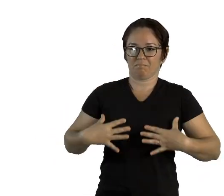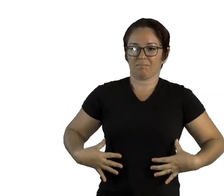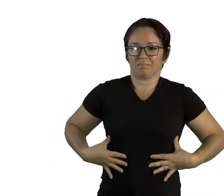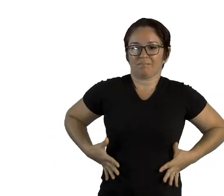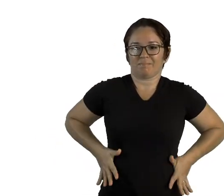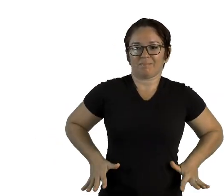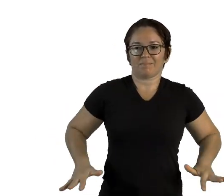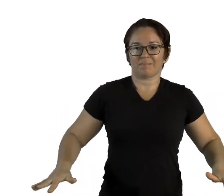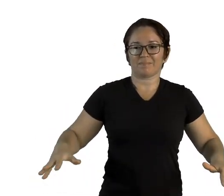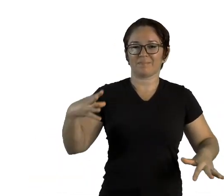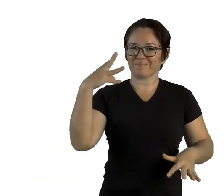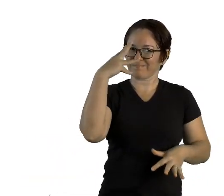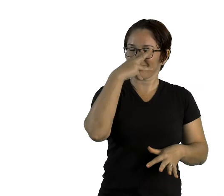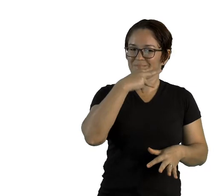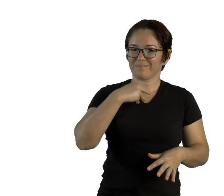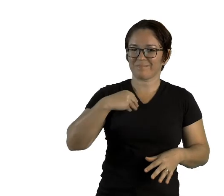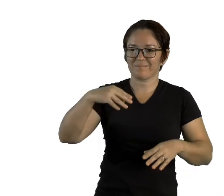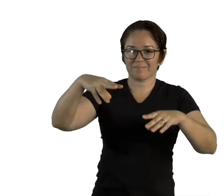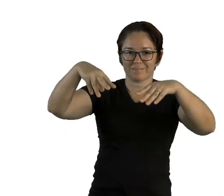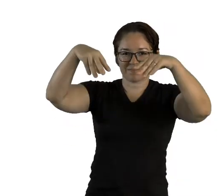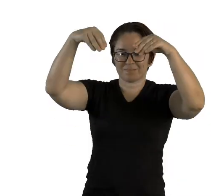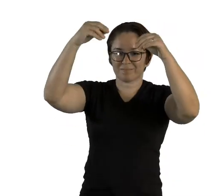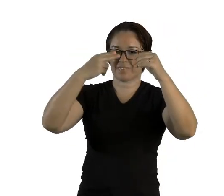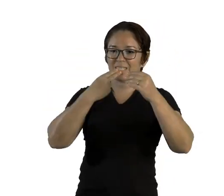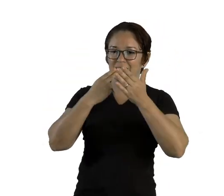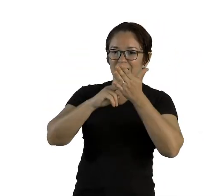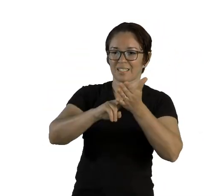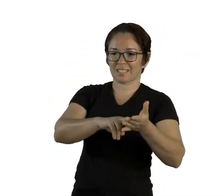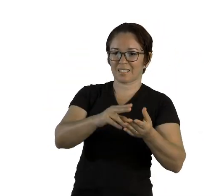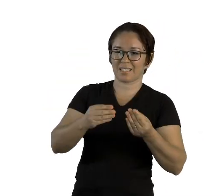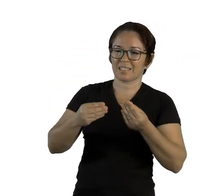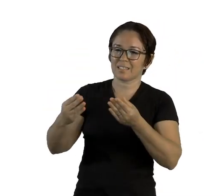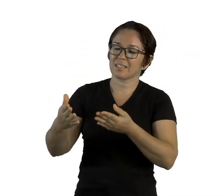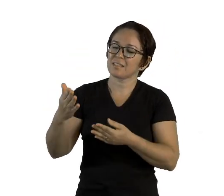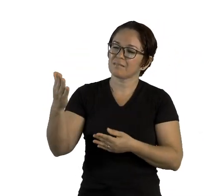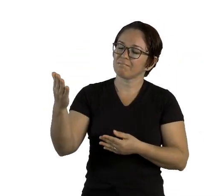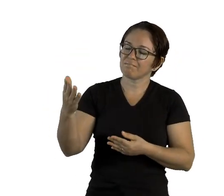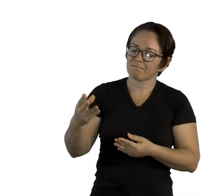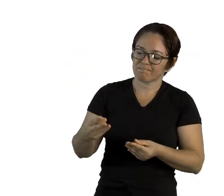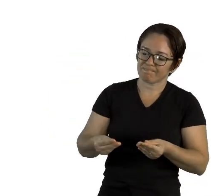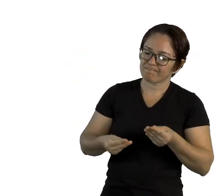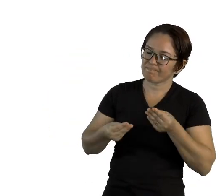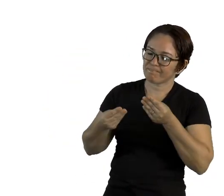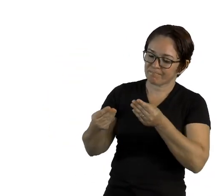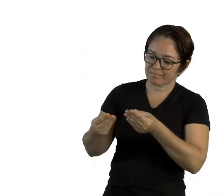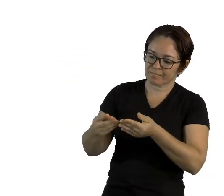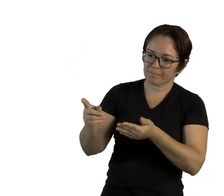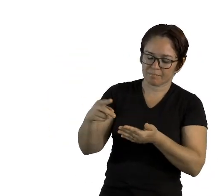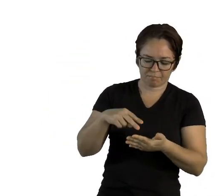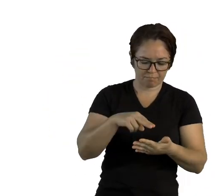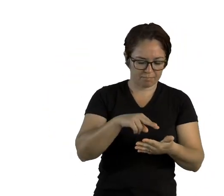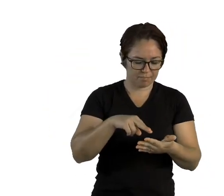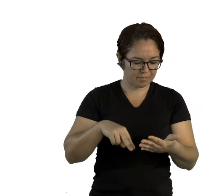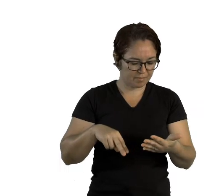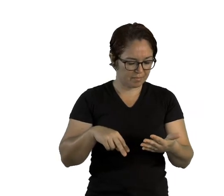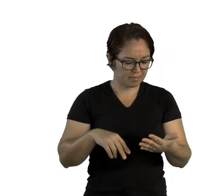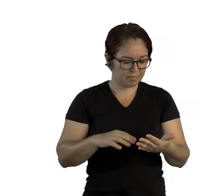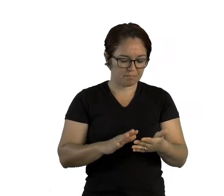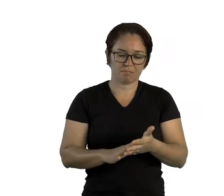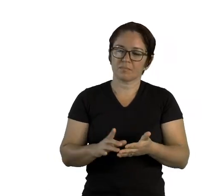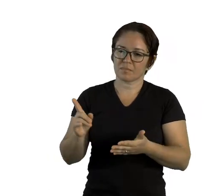castelo das Altezas. Querida princesa, esperamos que você goste da surpresa.